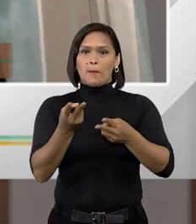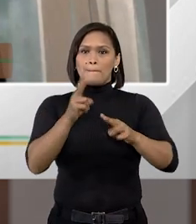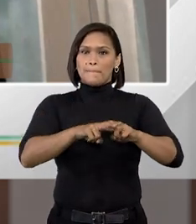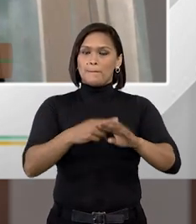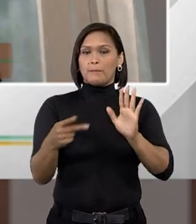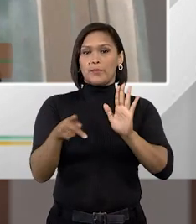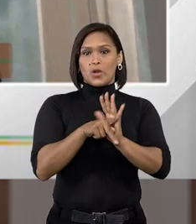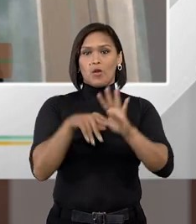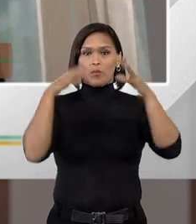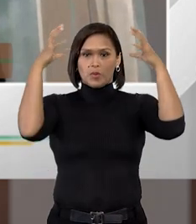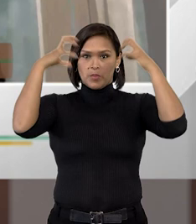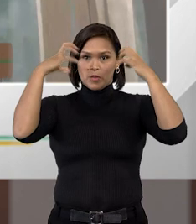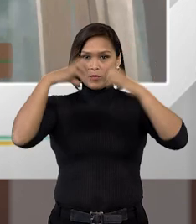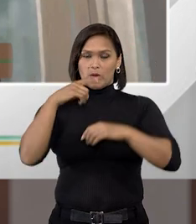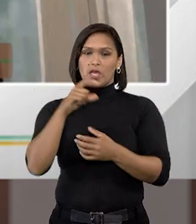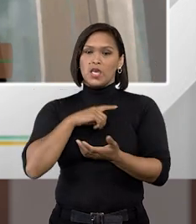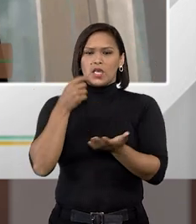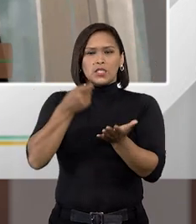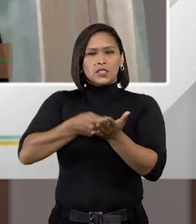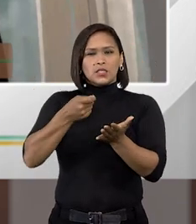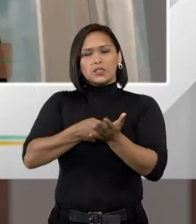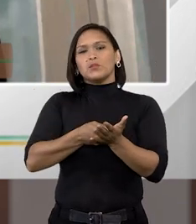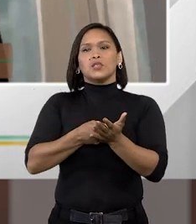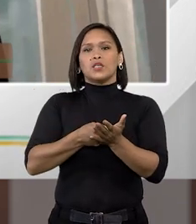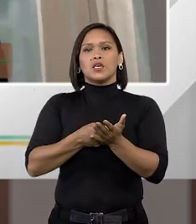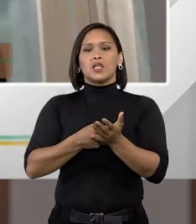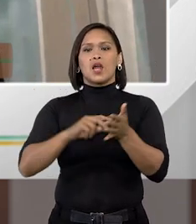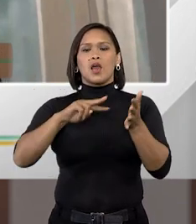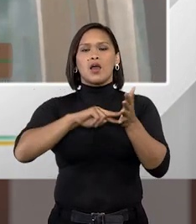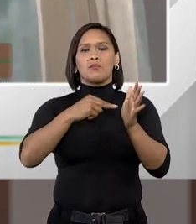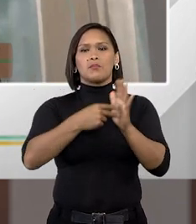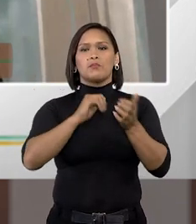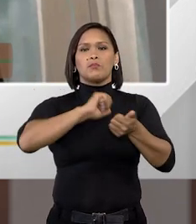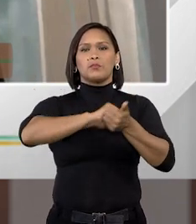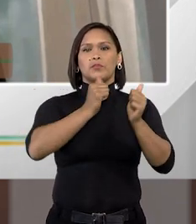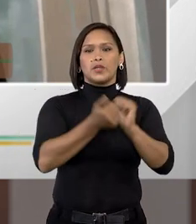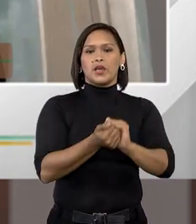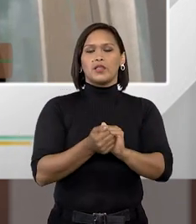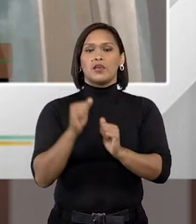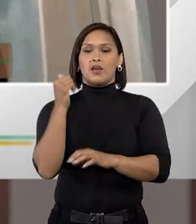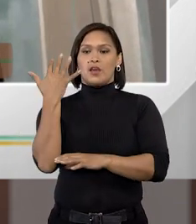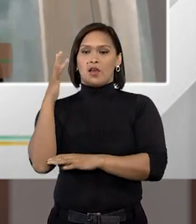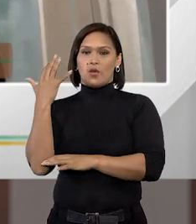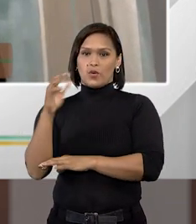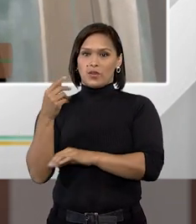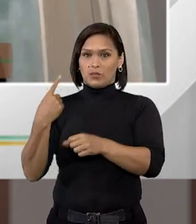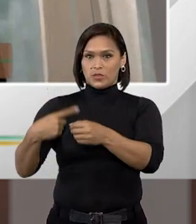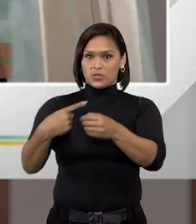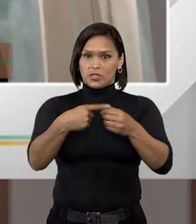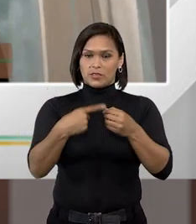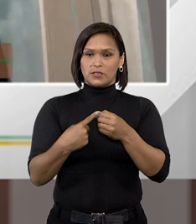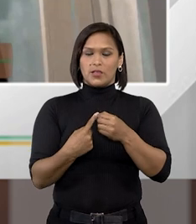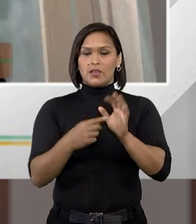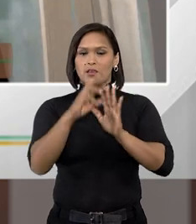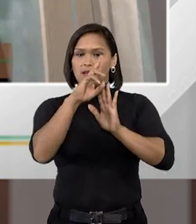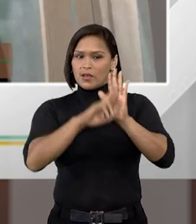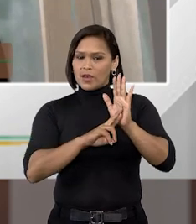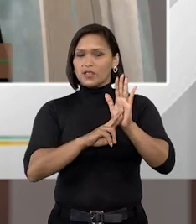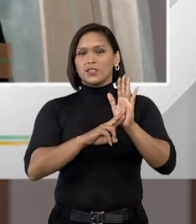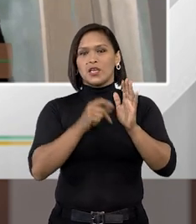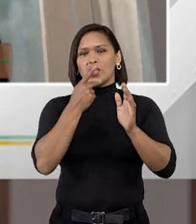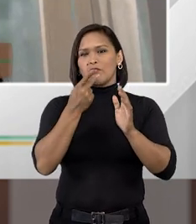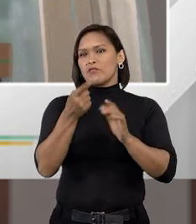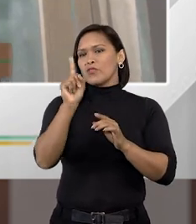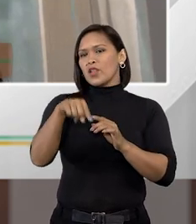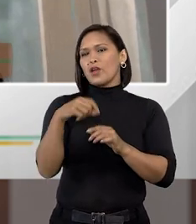para o banho exigindo-se temperatura apropriada ao clima bom, é claro que as regras de Mandela ela não